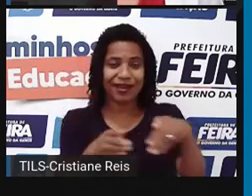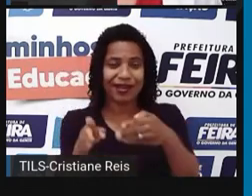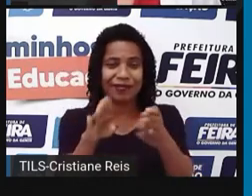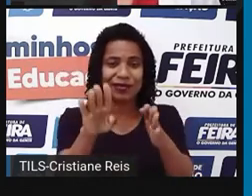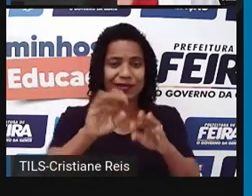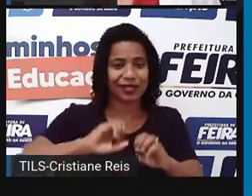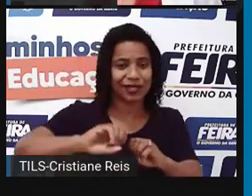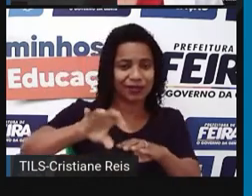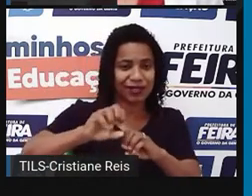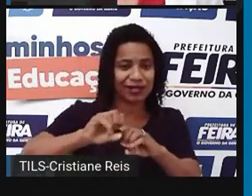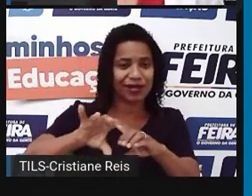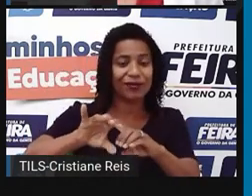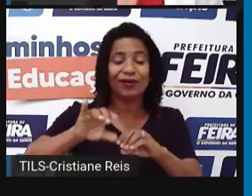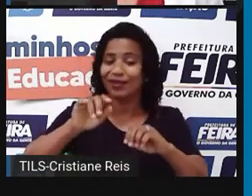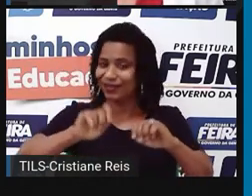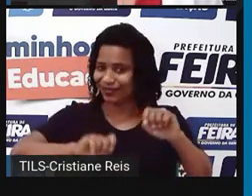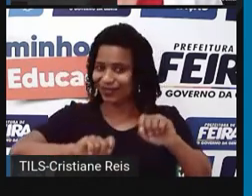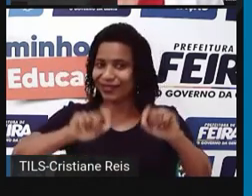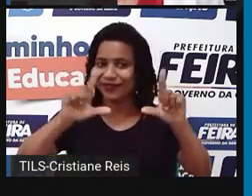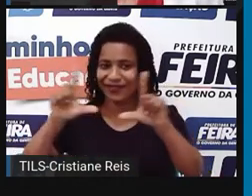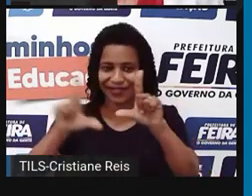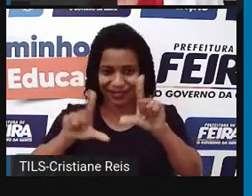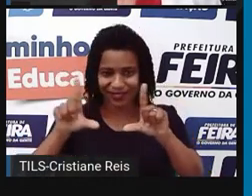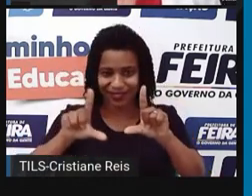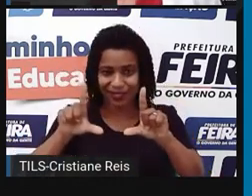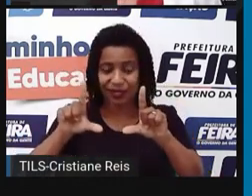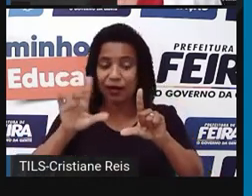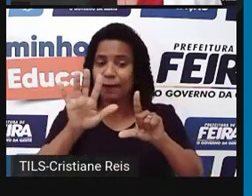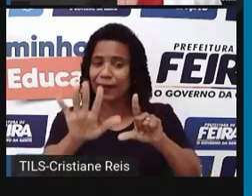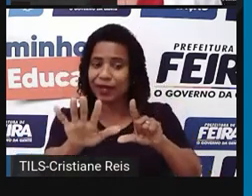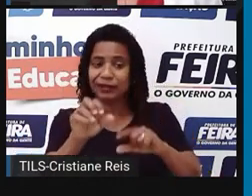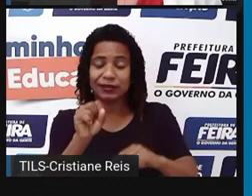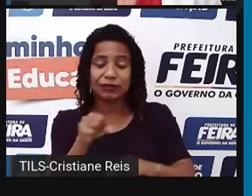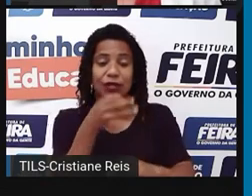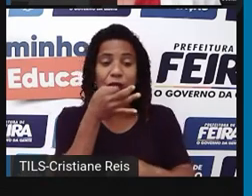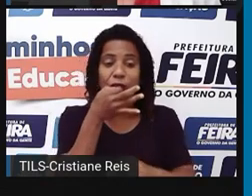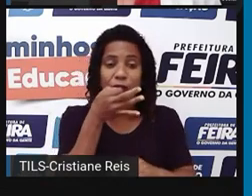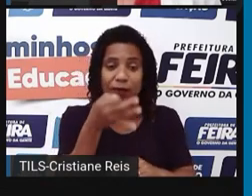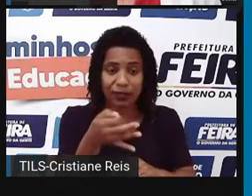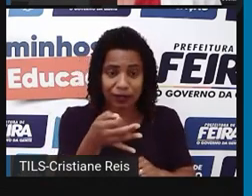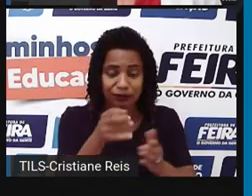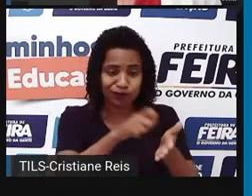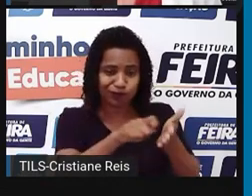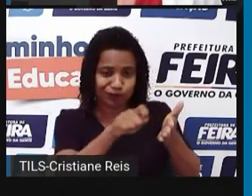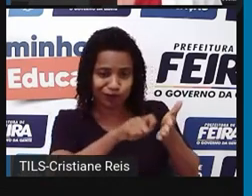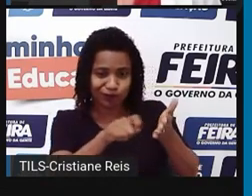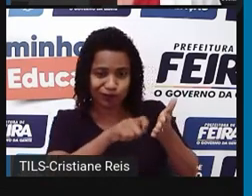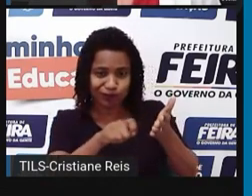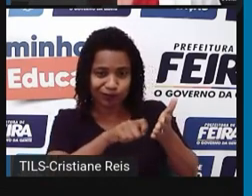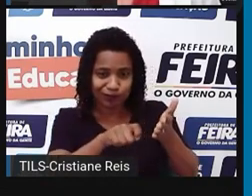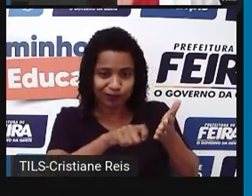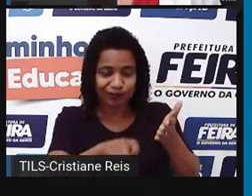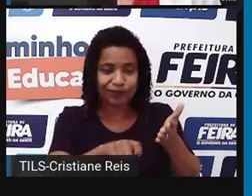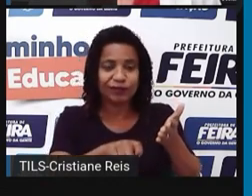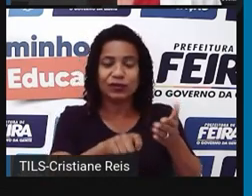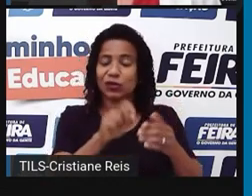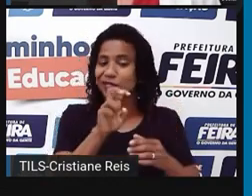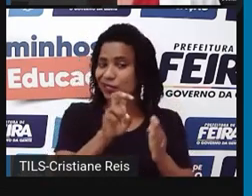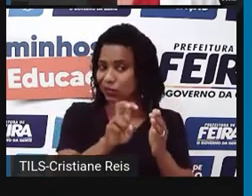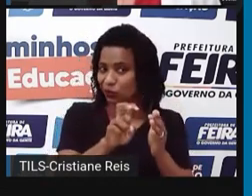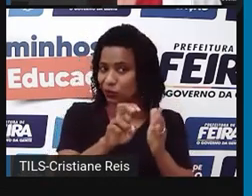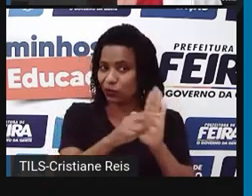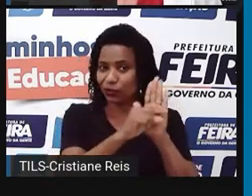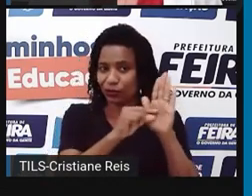Lembrando que, se você escreveu um comentário, não ultrapasse as cinco linhas. E se for fazer uma foto,